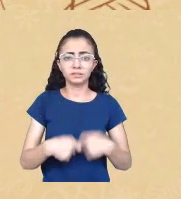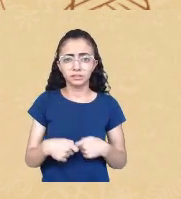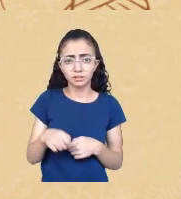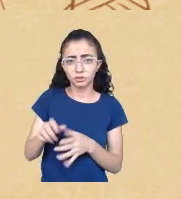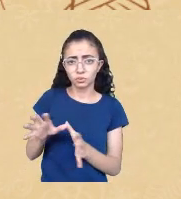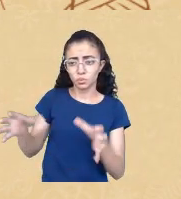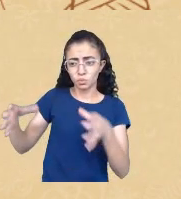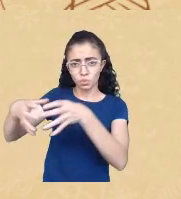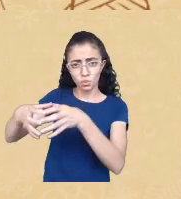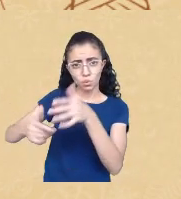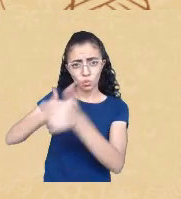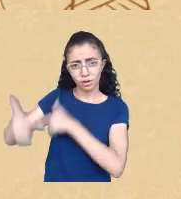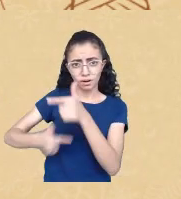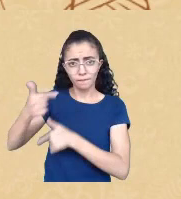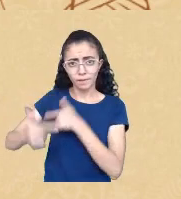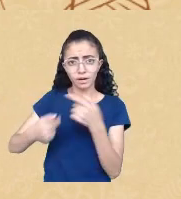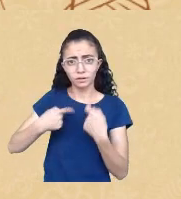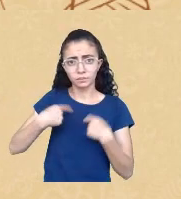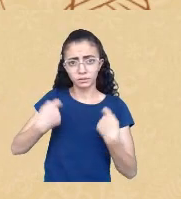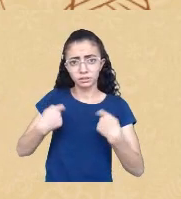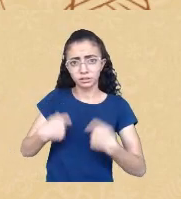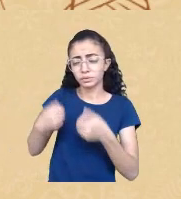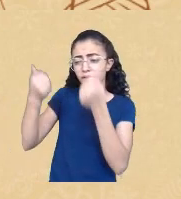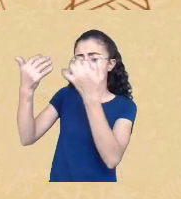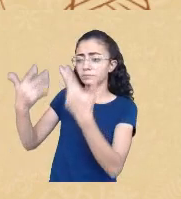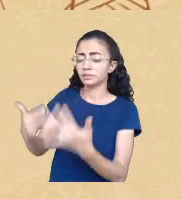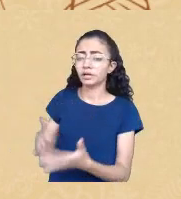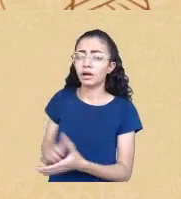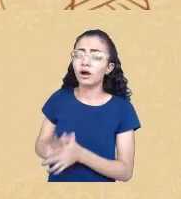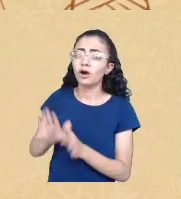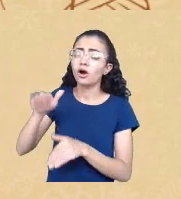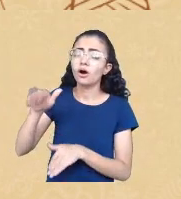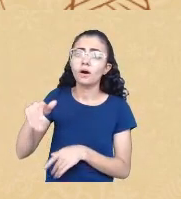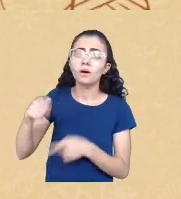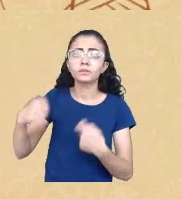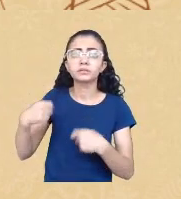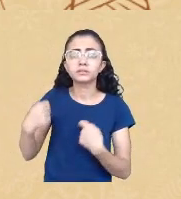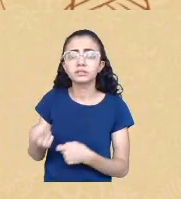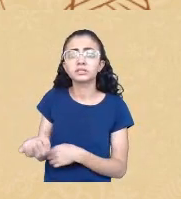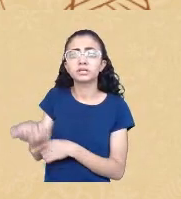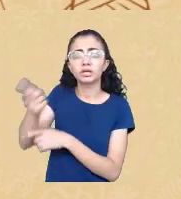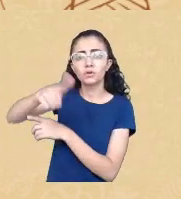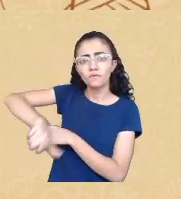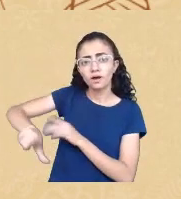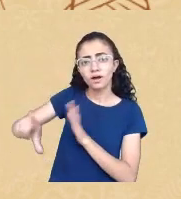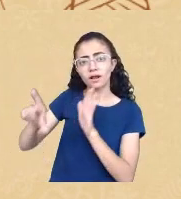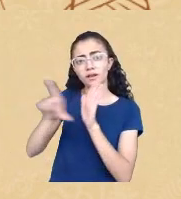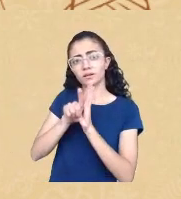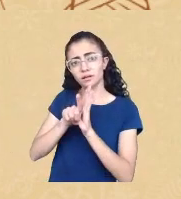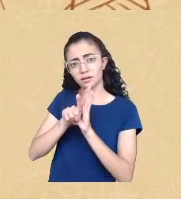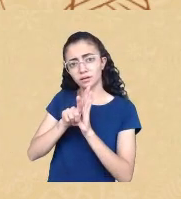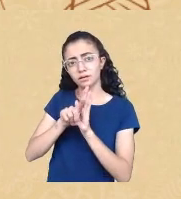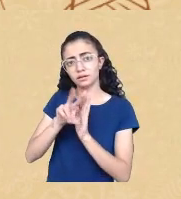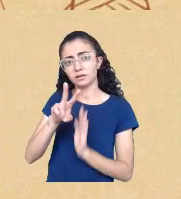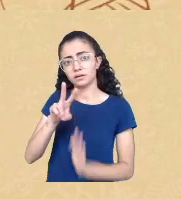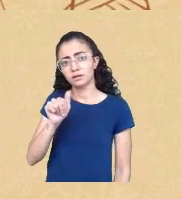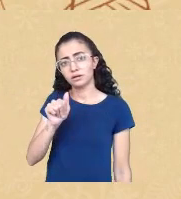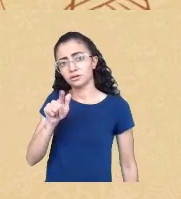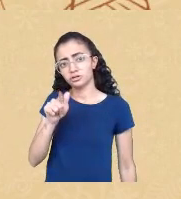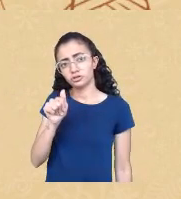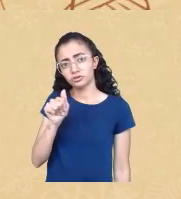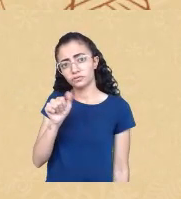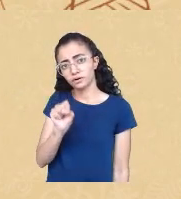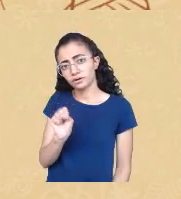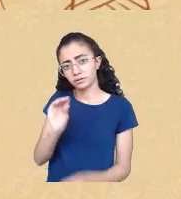a necessidade de renovação do tempo da lei de reserva de vagas nas universidades que